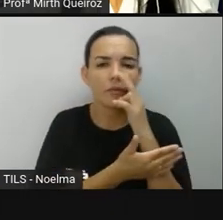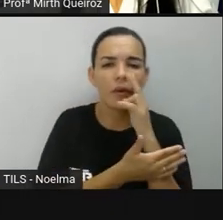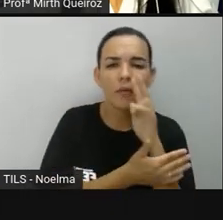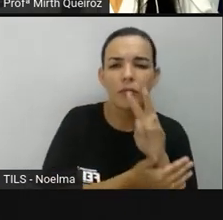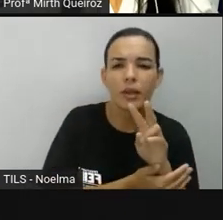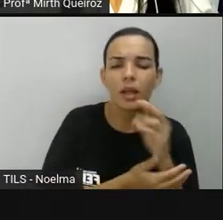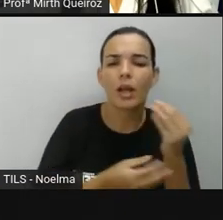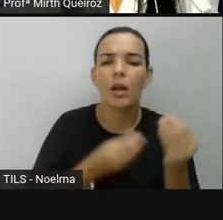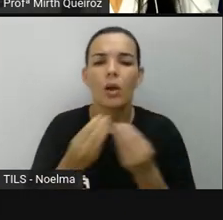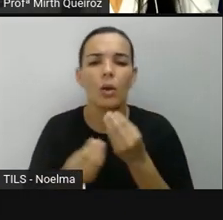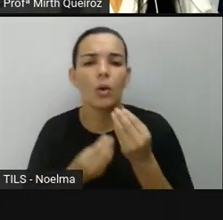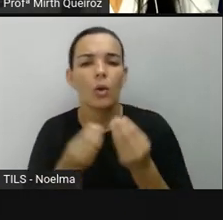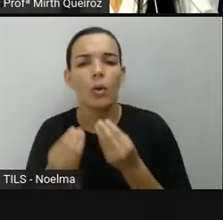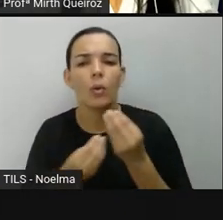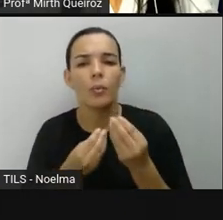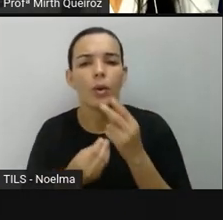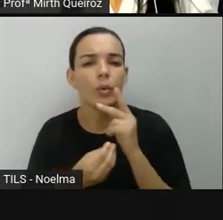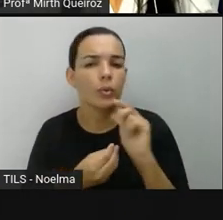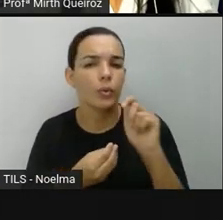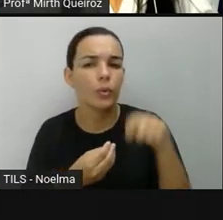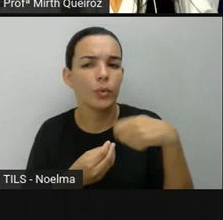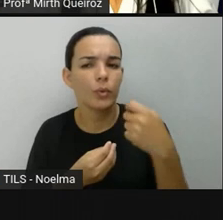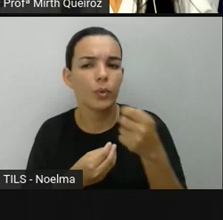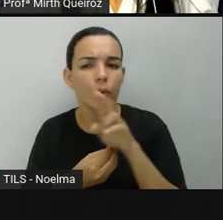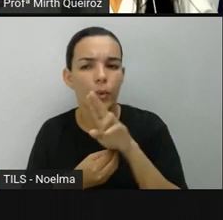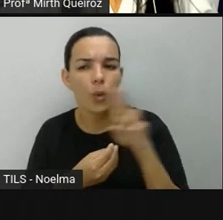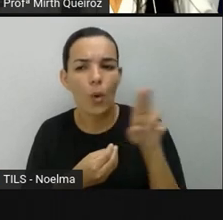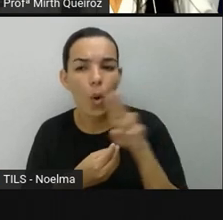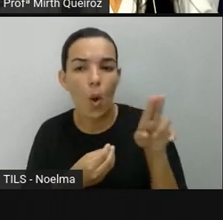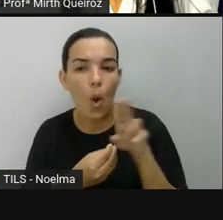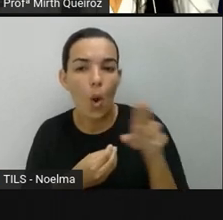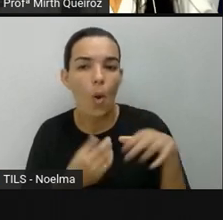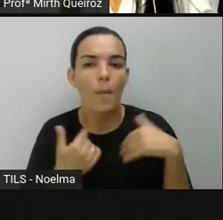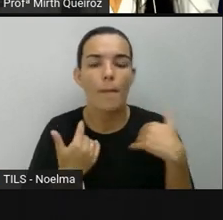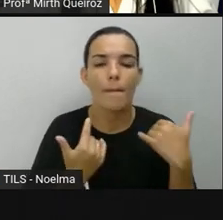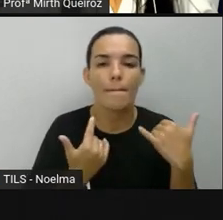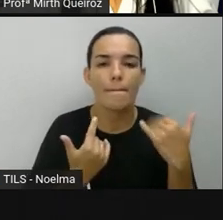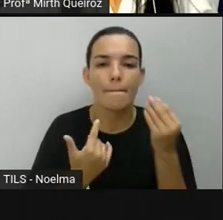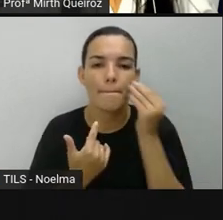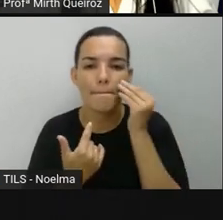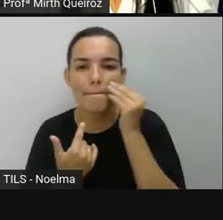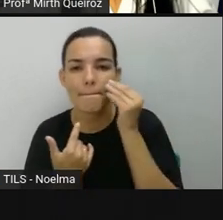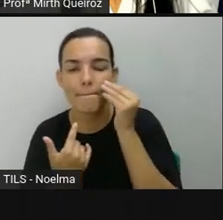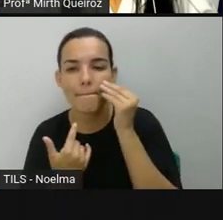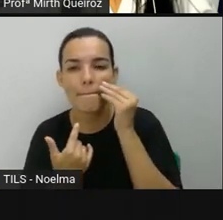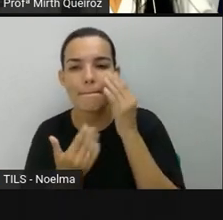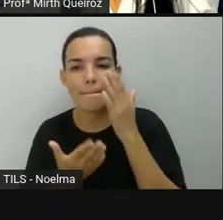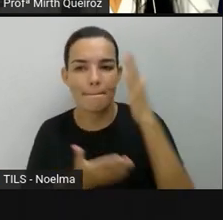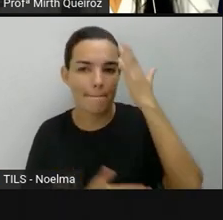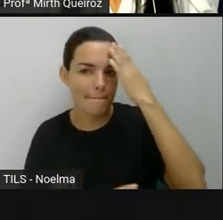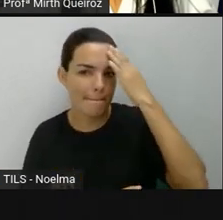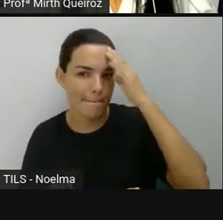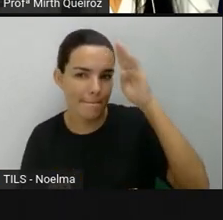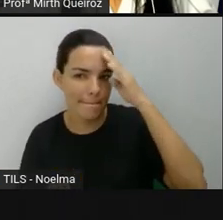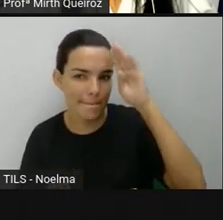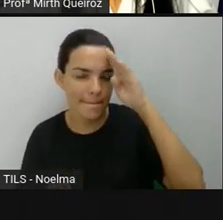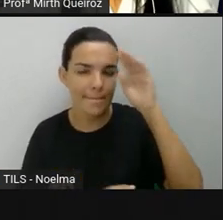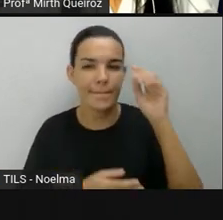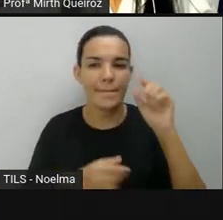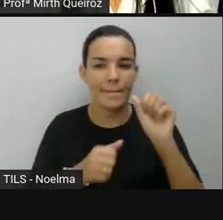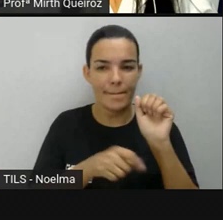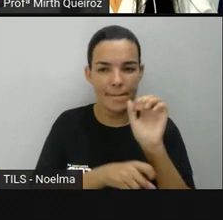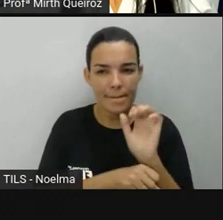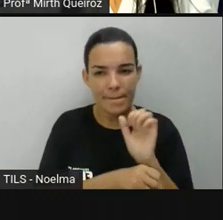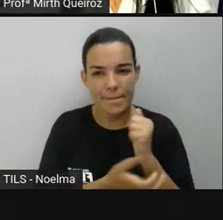vocês vão dar nome aqui aos pontos cardeais os principais e os colaterais né que são os que